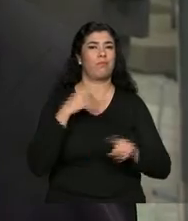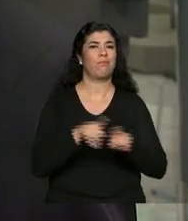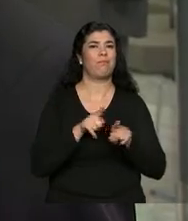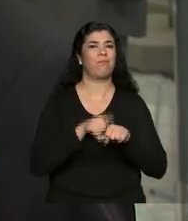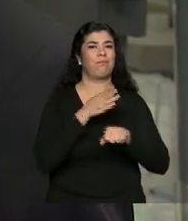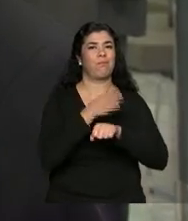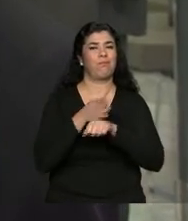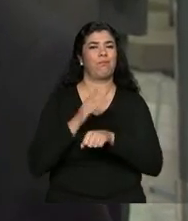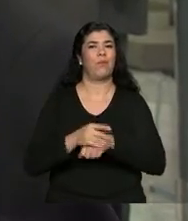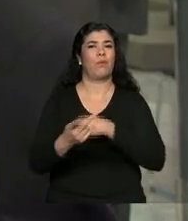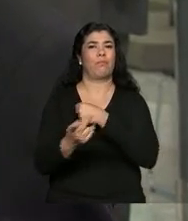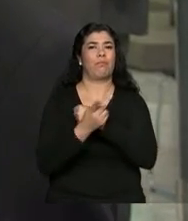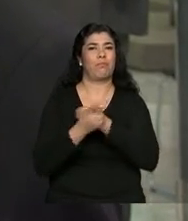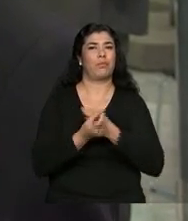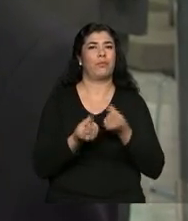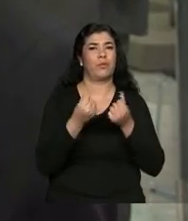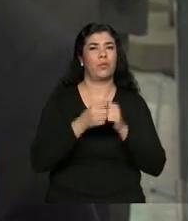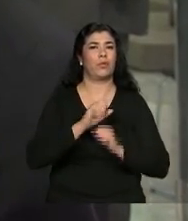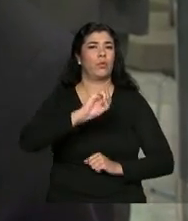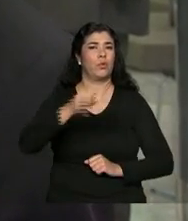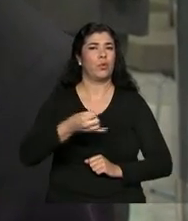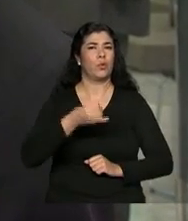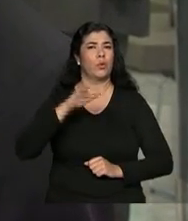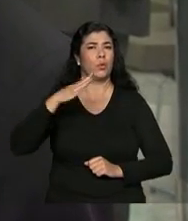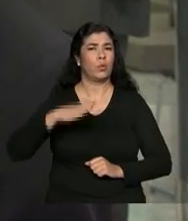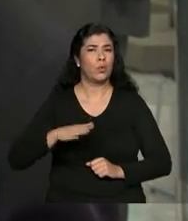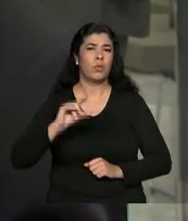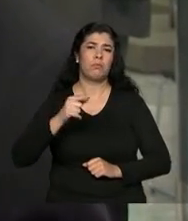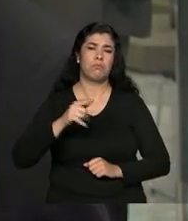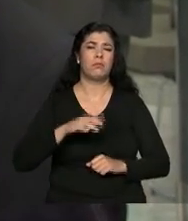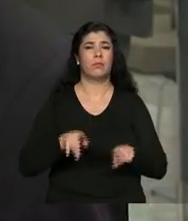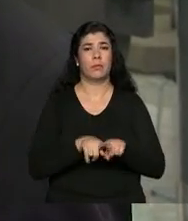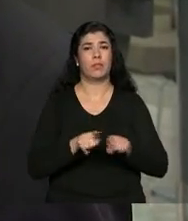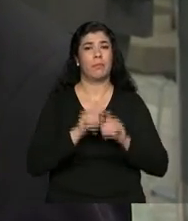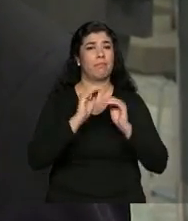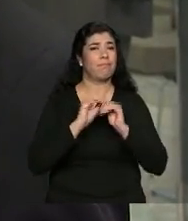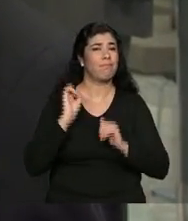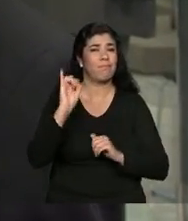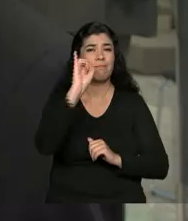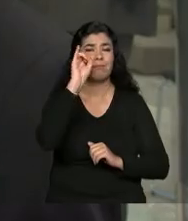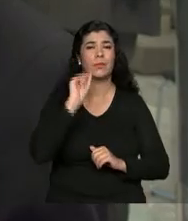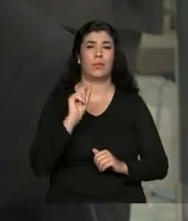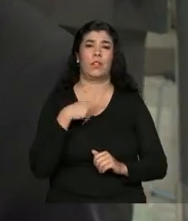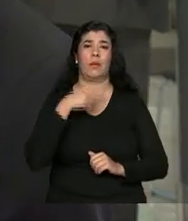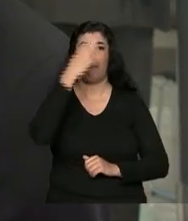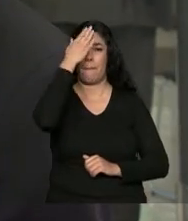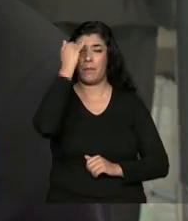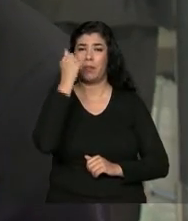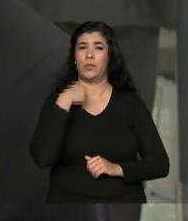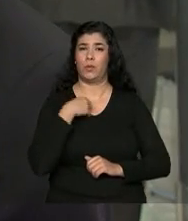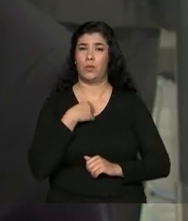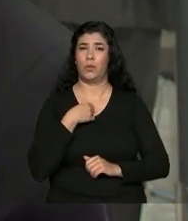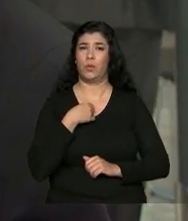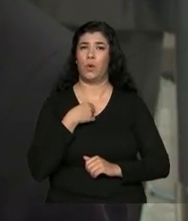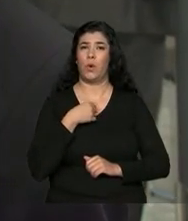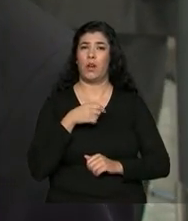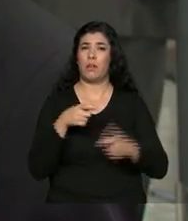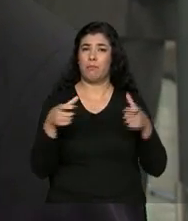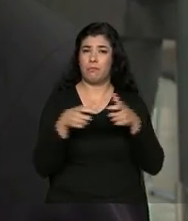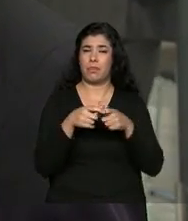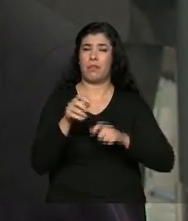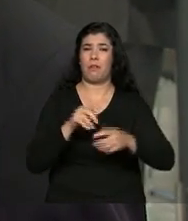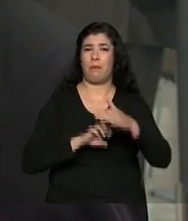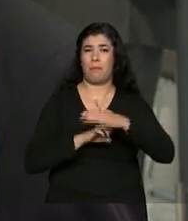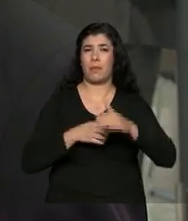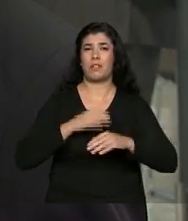do sistema financeiro com a taxa de juros muito mais razoável. E acima de tudo, ele sabe que pode crescer, melhorando a